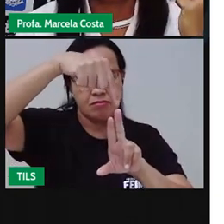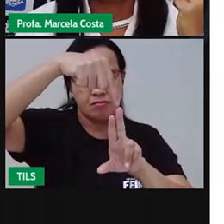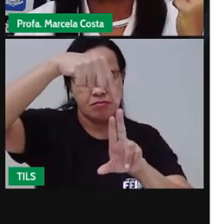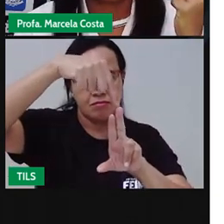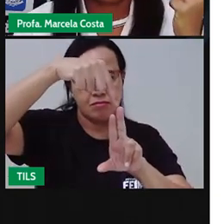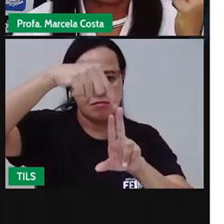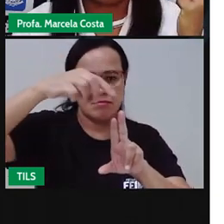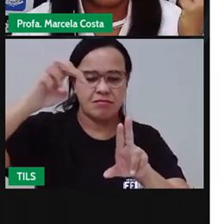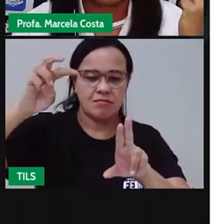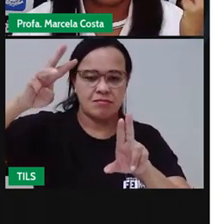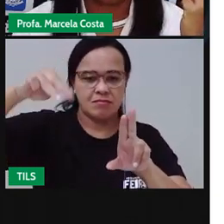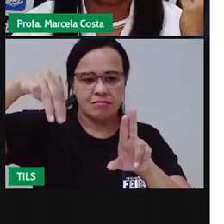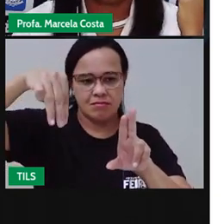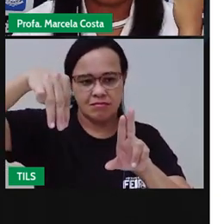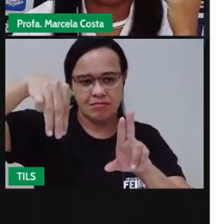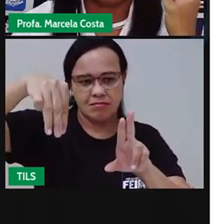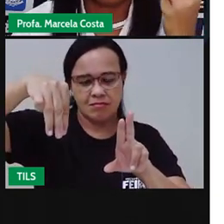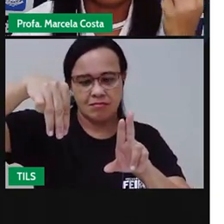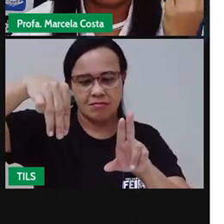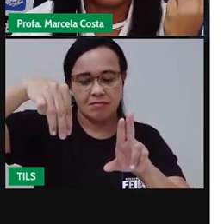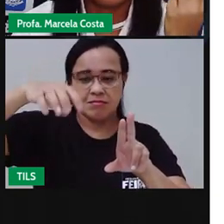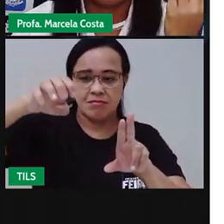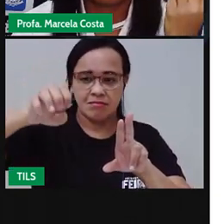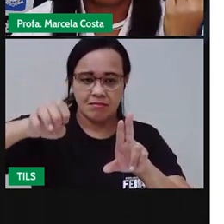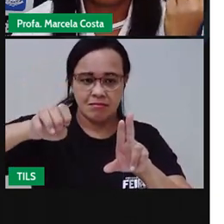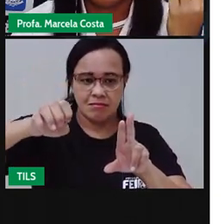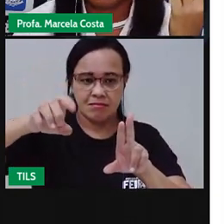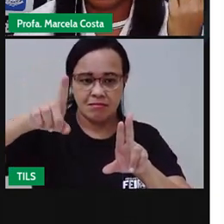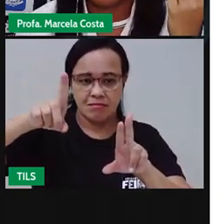Que as pessoas também chamam de pai de todos.